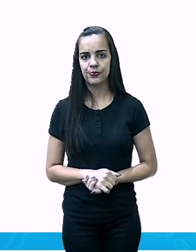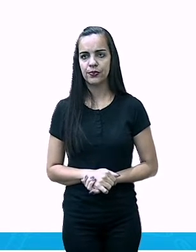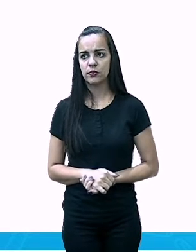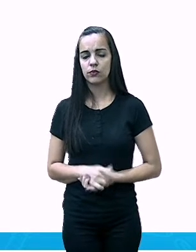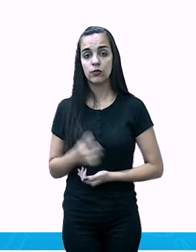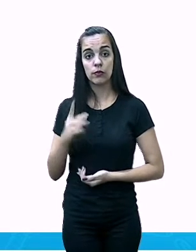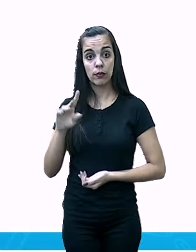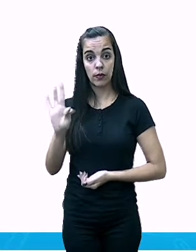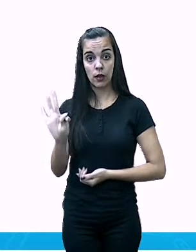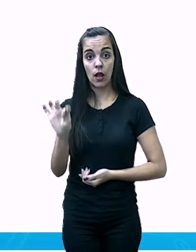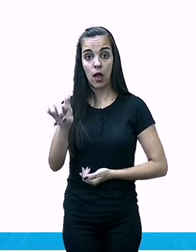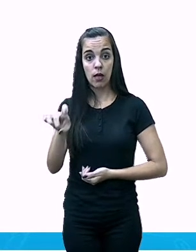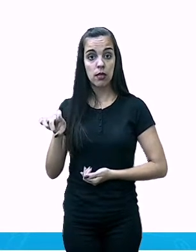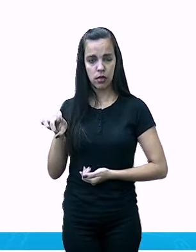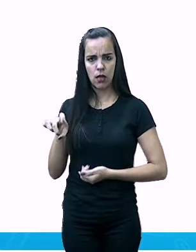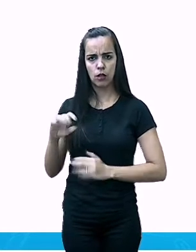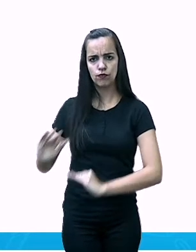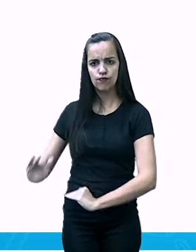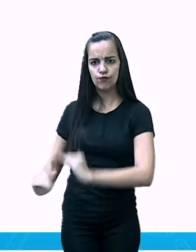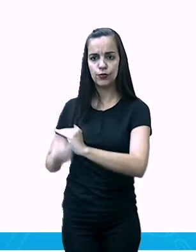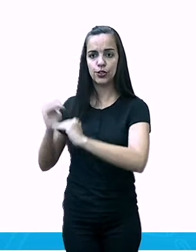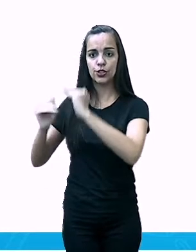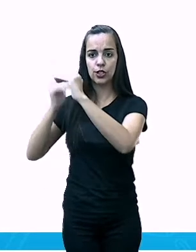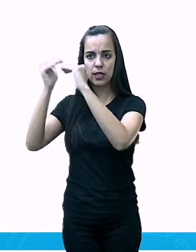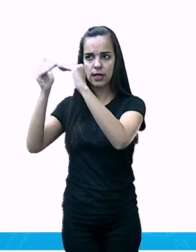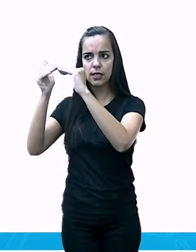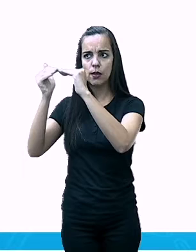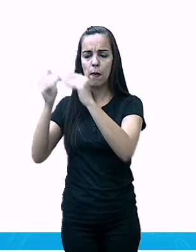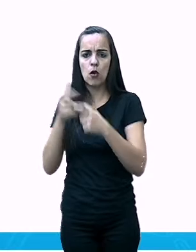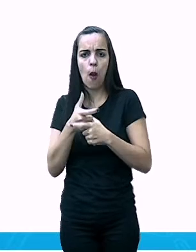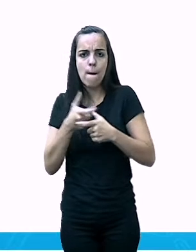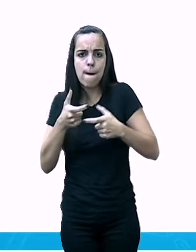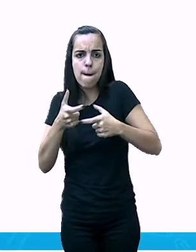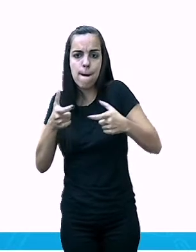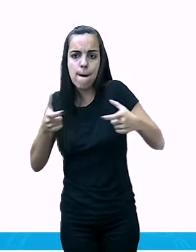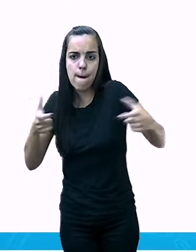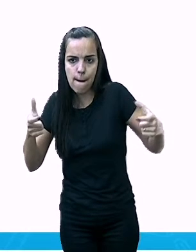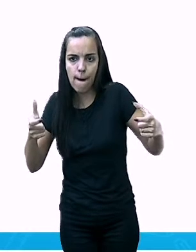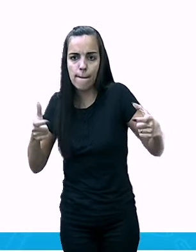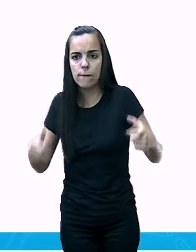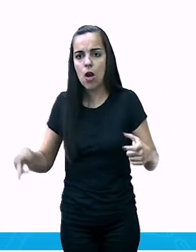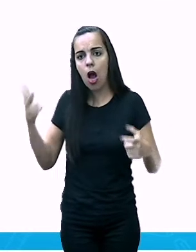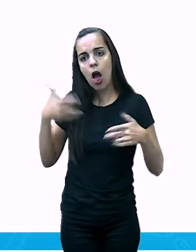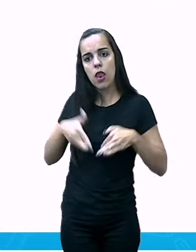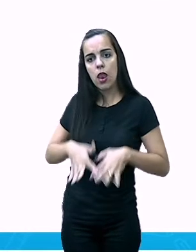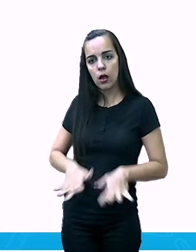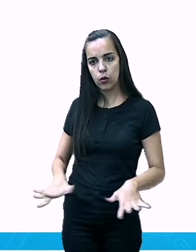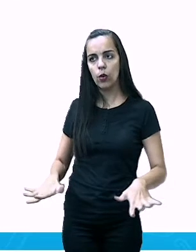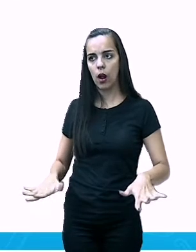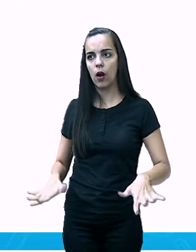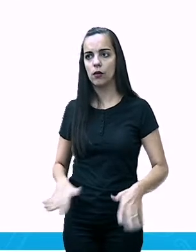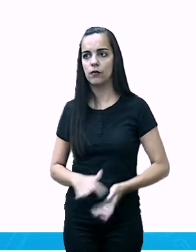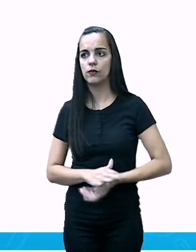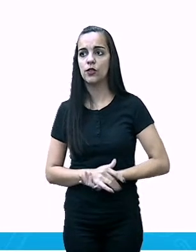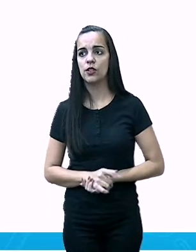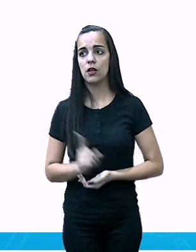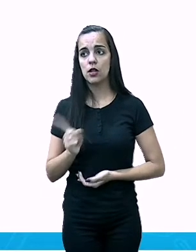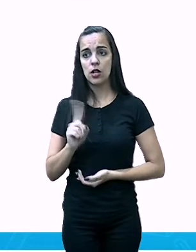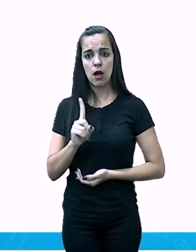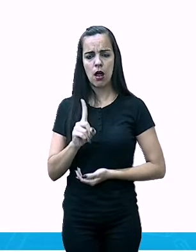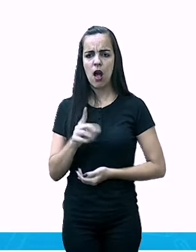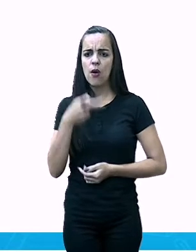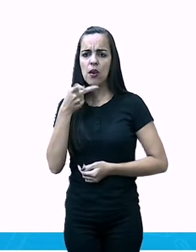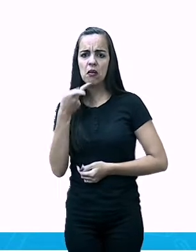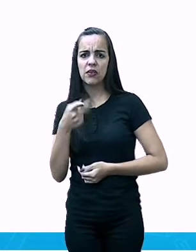Taxa de crescimento vegetativo ou natural. Não estou falando de